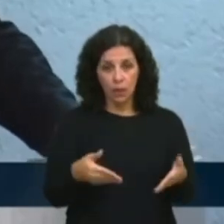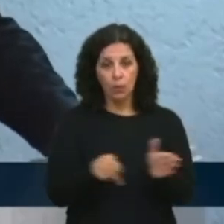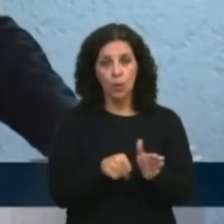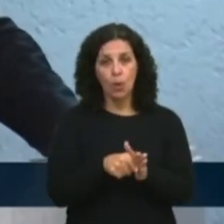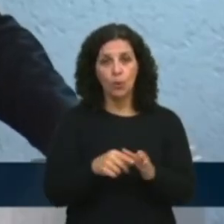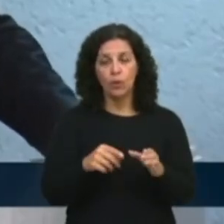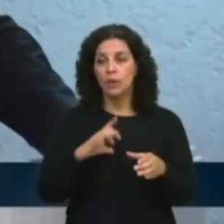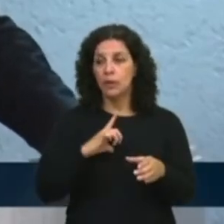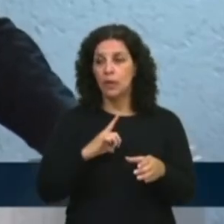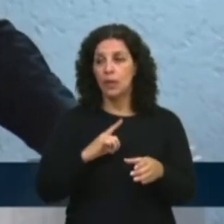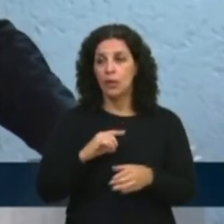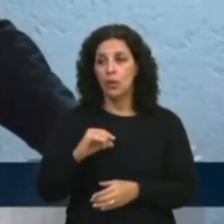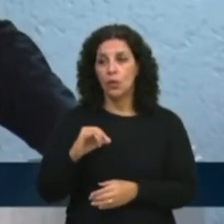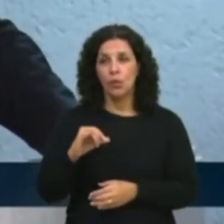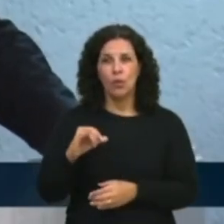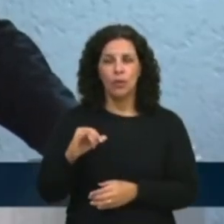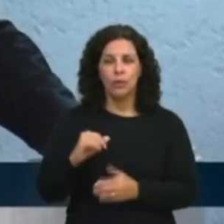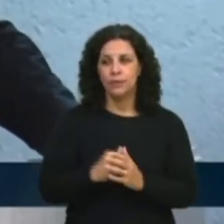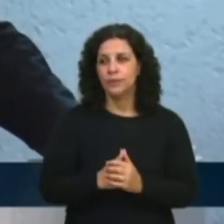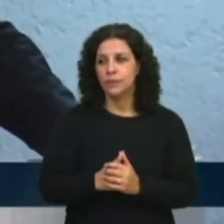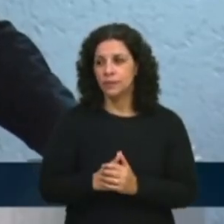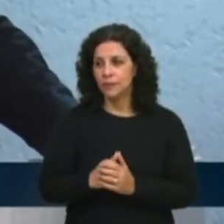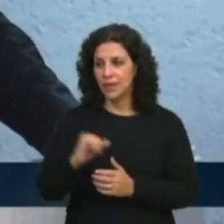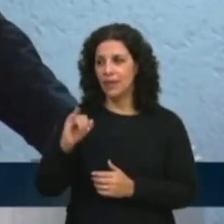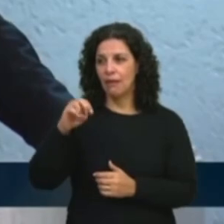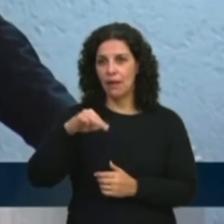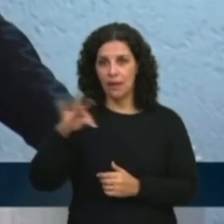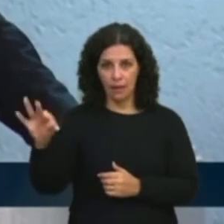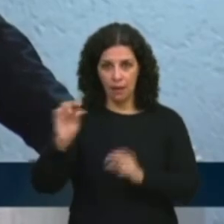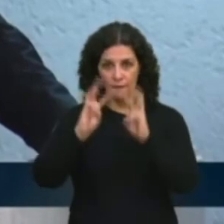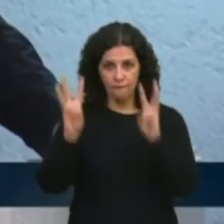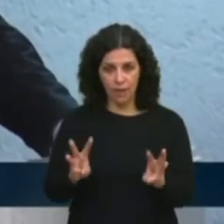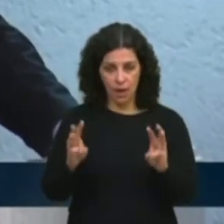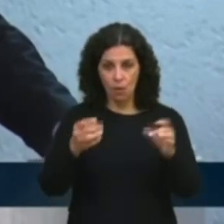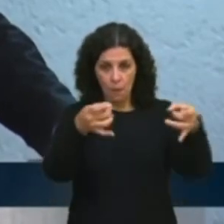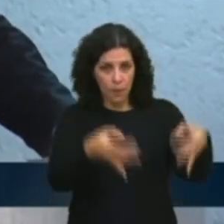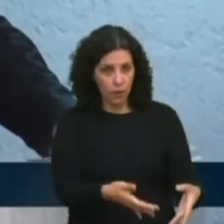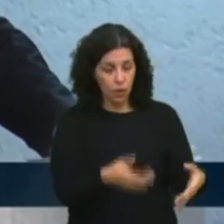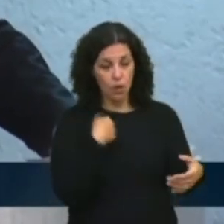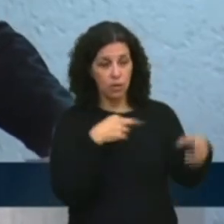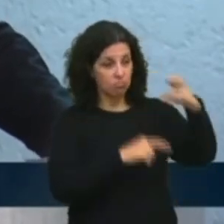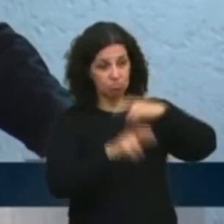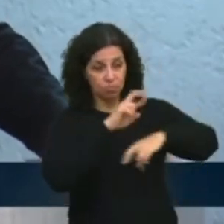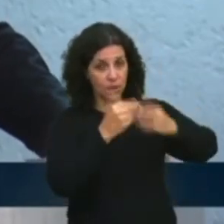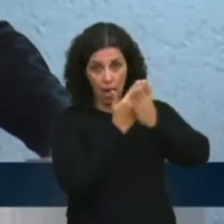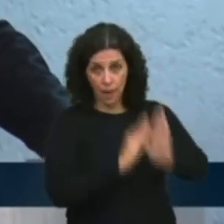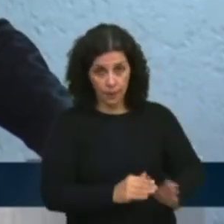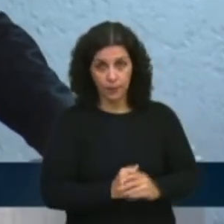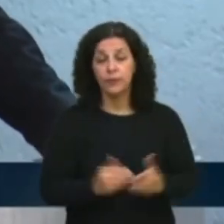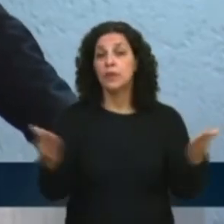consultoria do Instituto de Tecnologia, Transporte e Inovação da Universidade Federal do Paraná. Resultado.